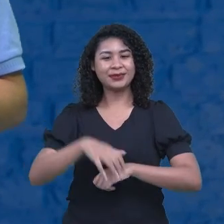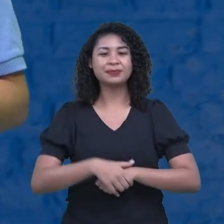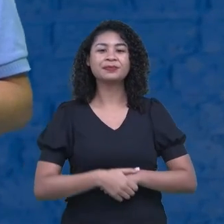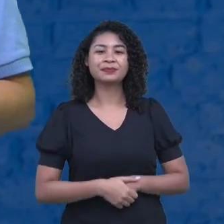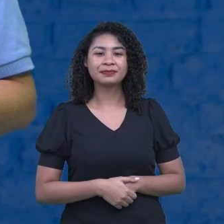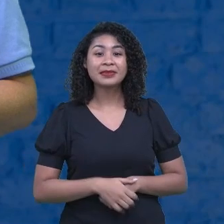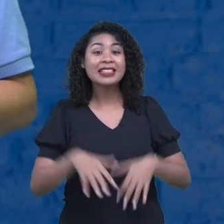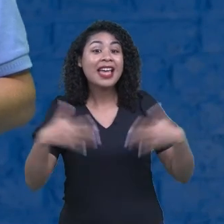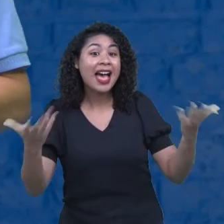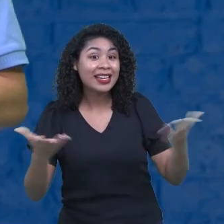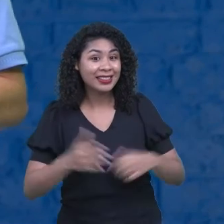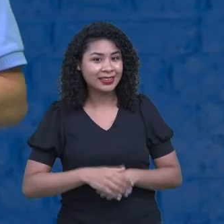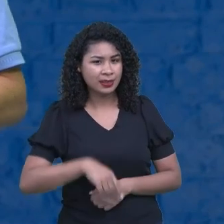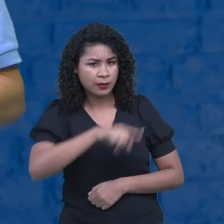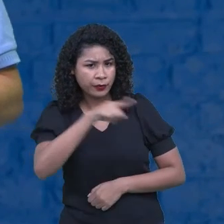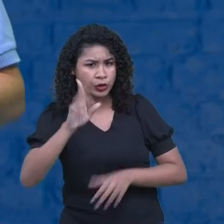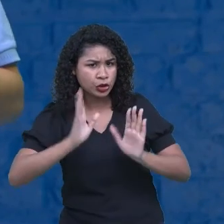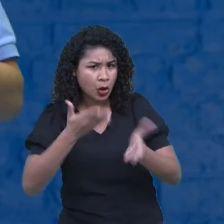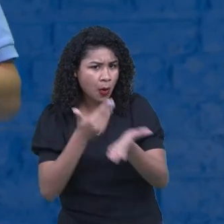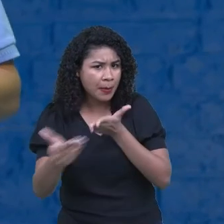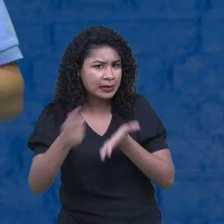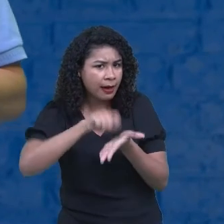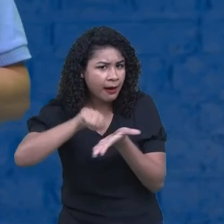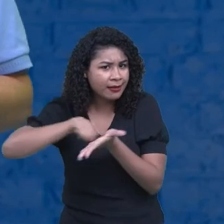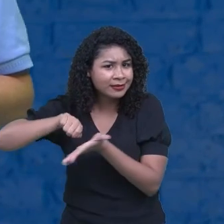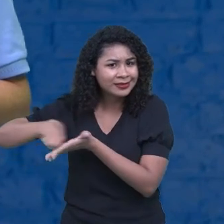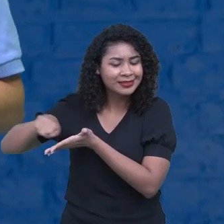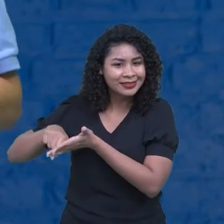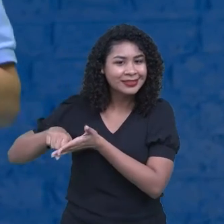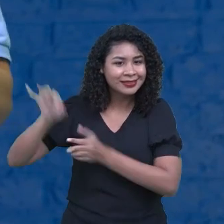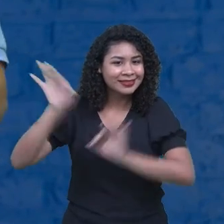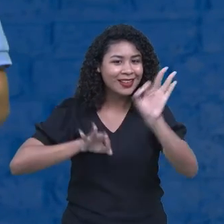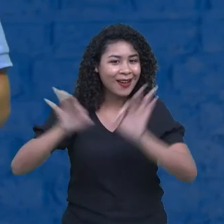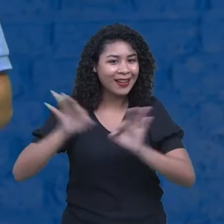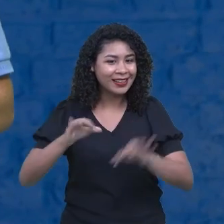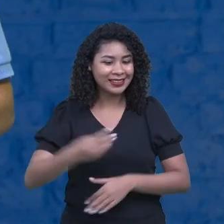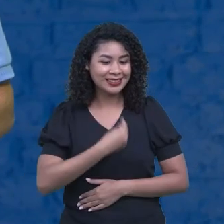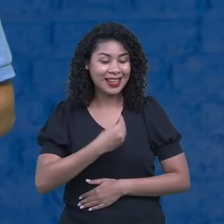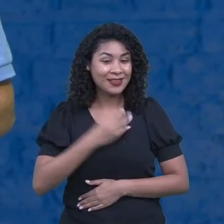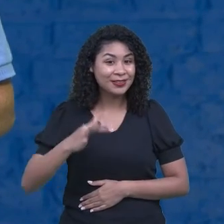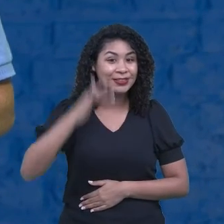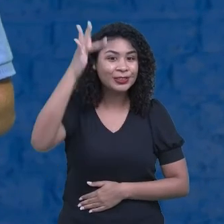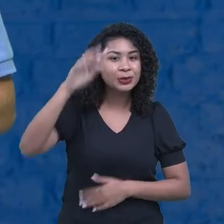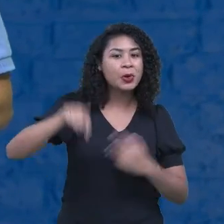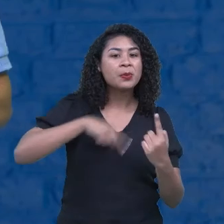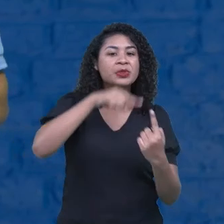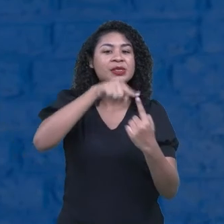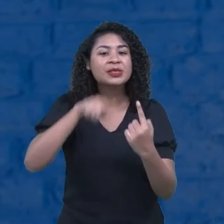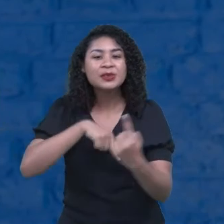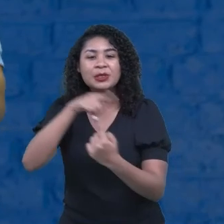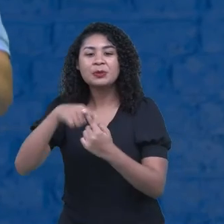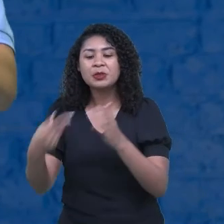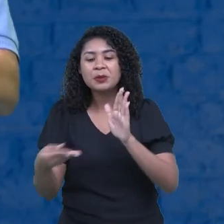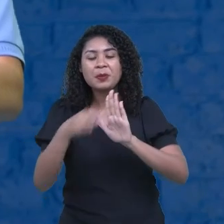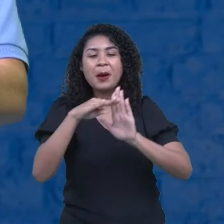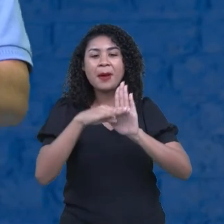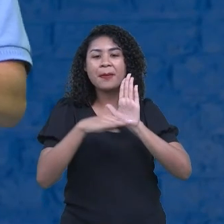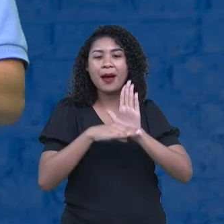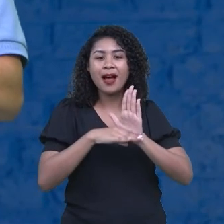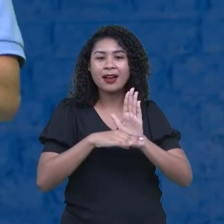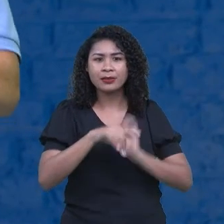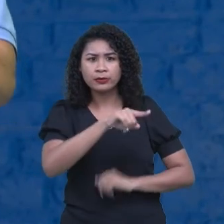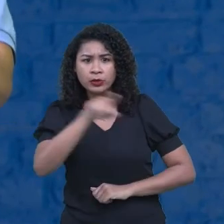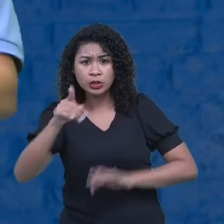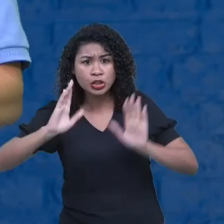E aí? Vocês já fizeram um rascunho? Coloquem aí. Quem já fez um rascunho a partir dos nossos encontros aqui? Quem começou a